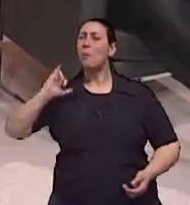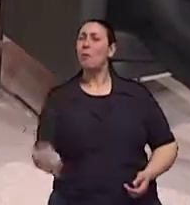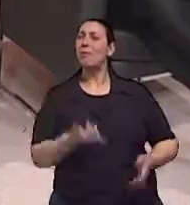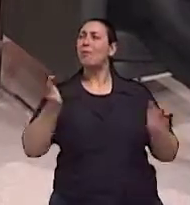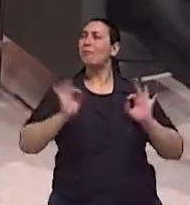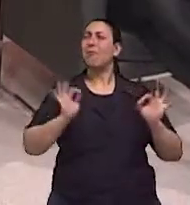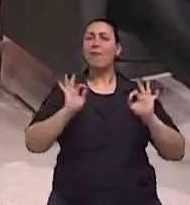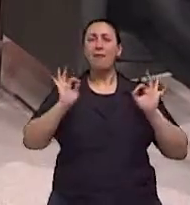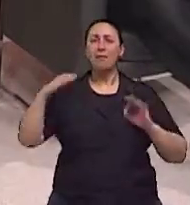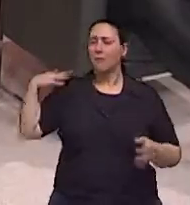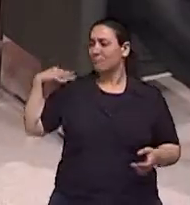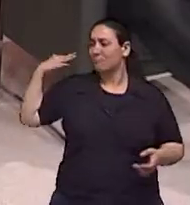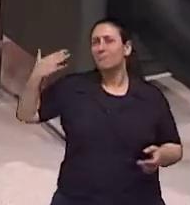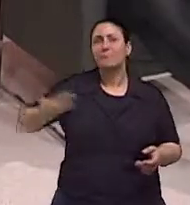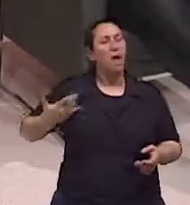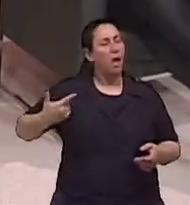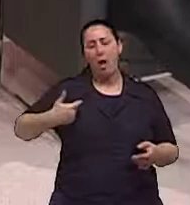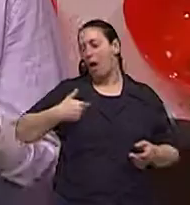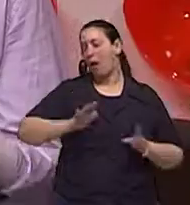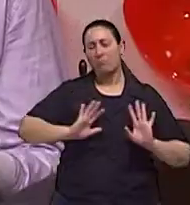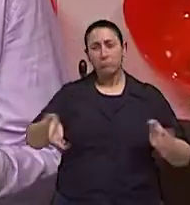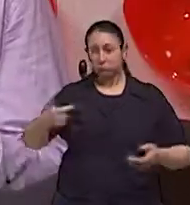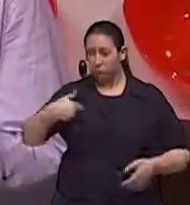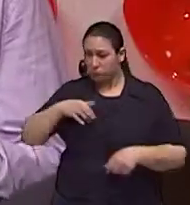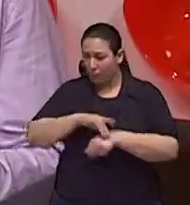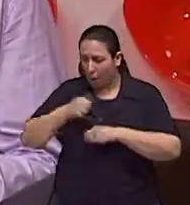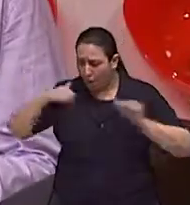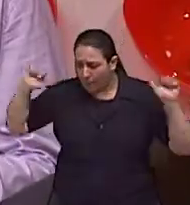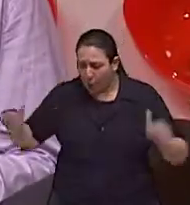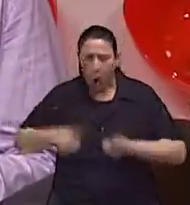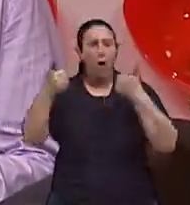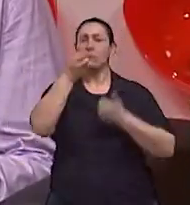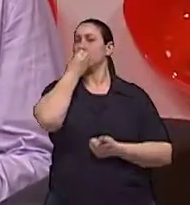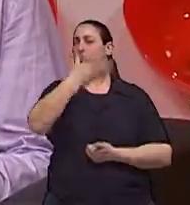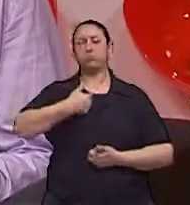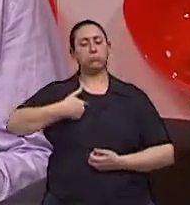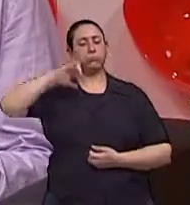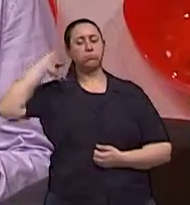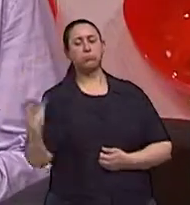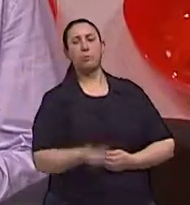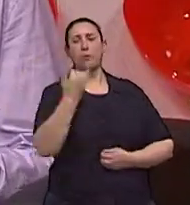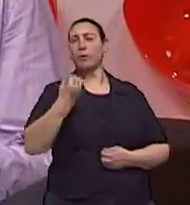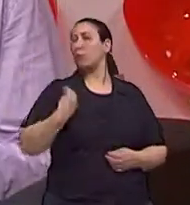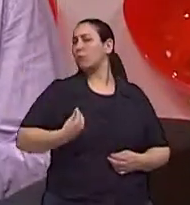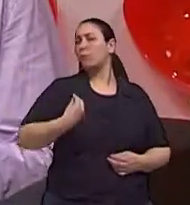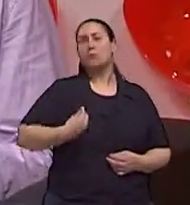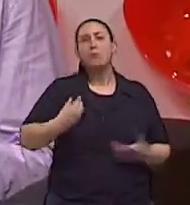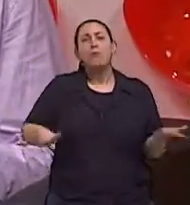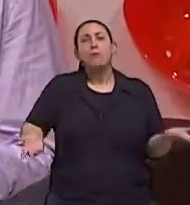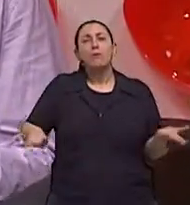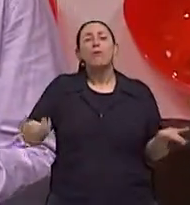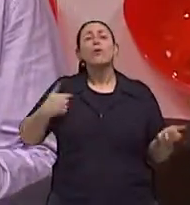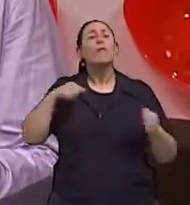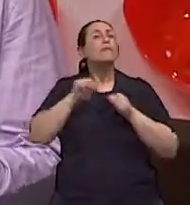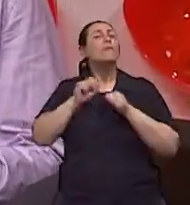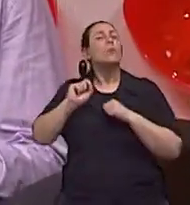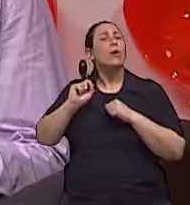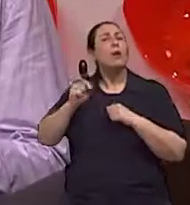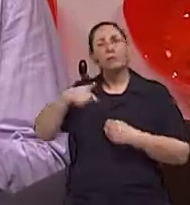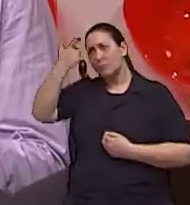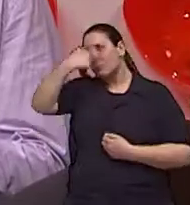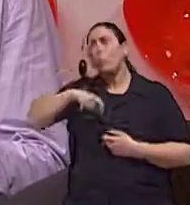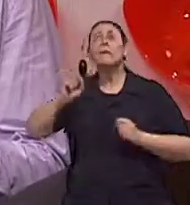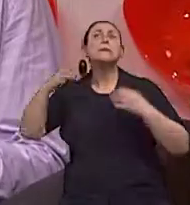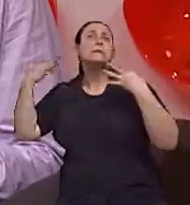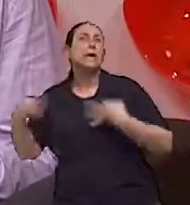crescer, de ser mais feliz e de procurar rever a sua vida no sentido assim, de o que é que eu estou fazendo que está certo e o que é que